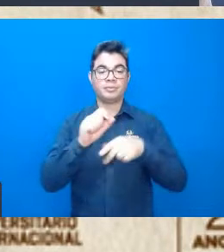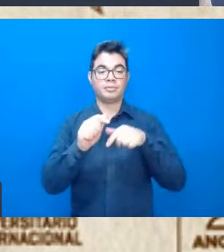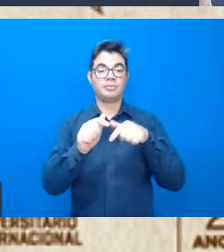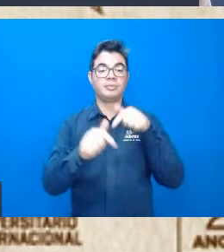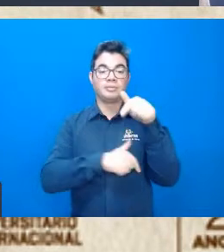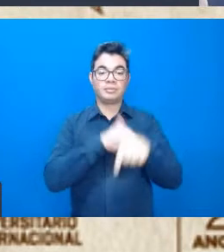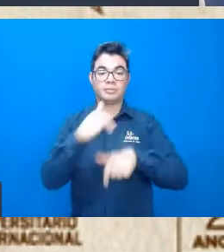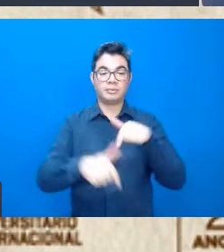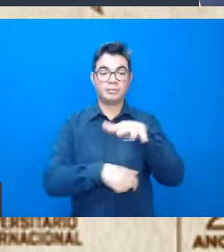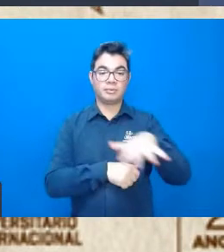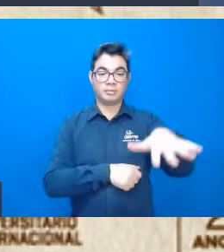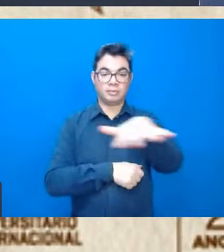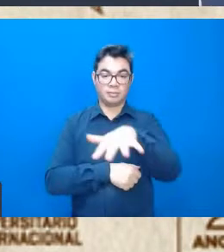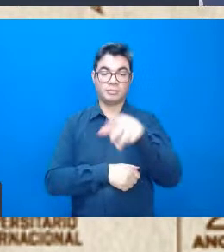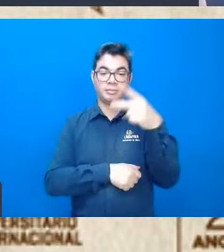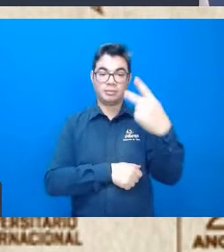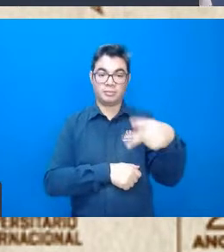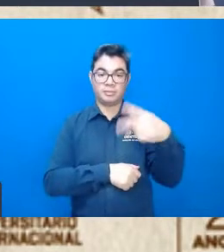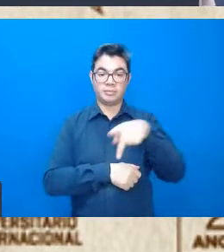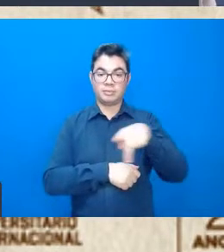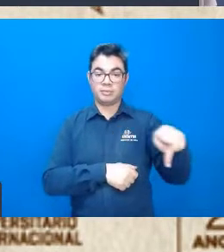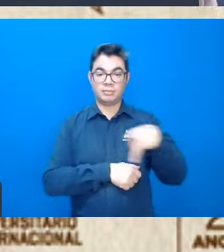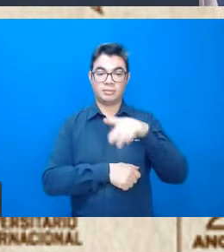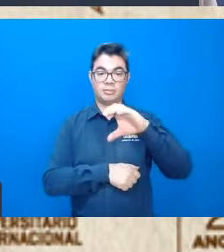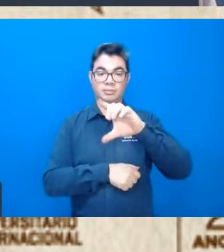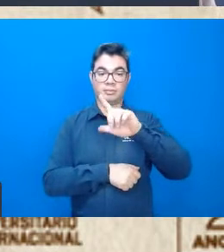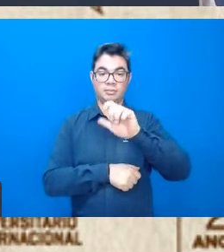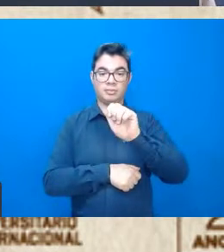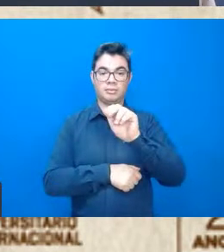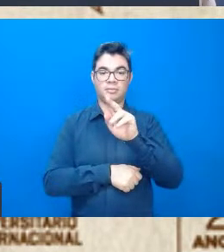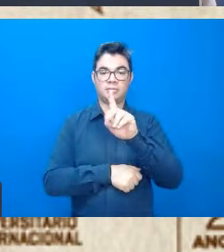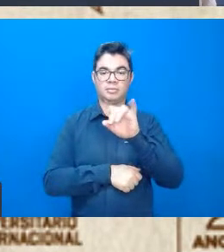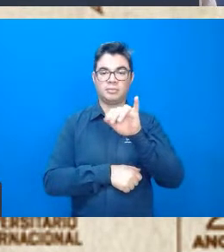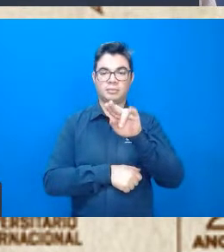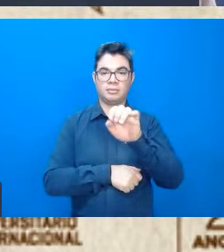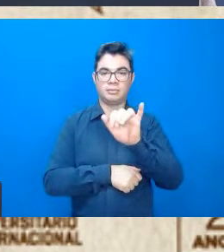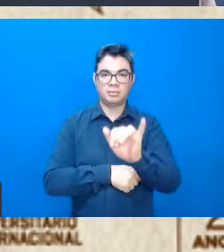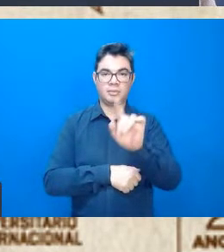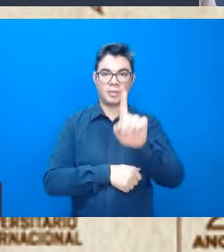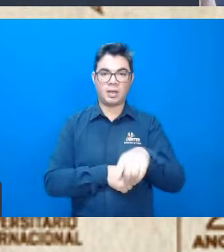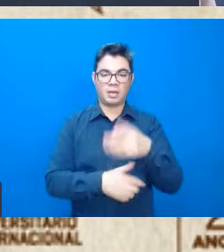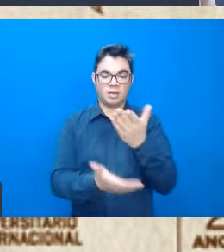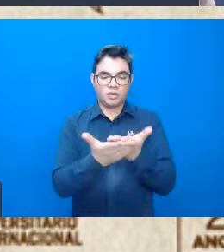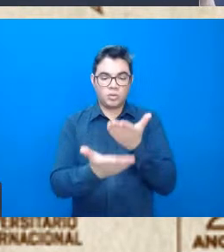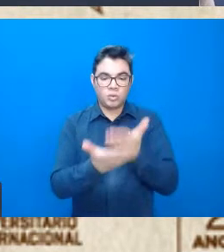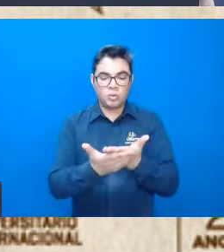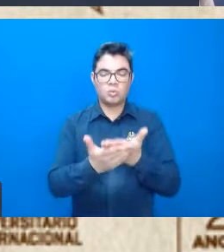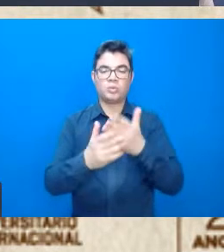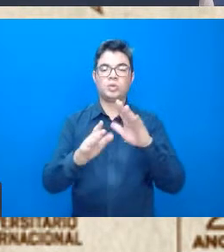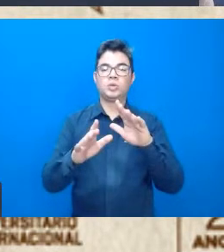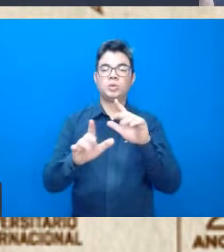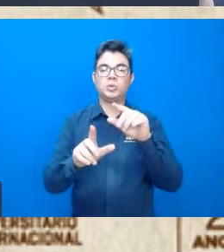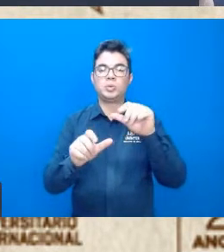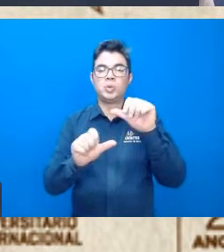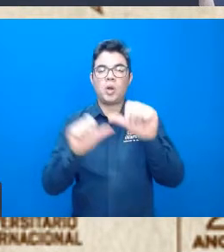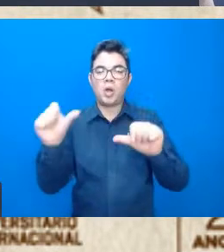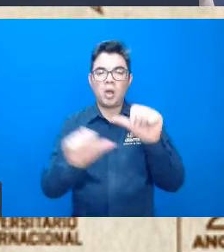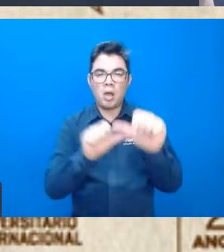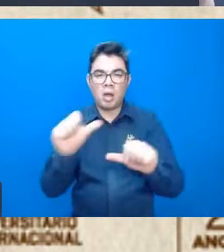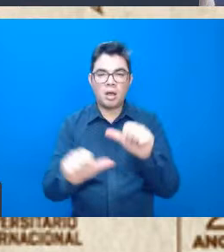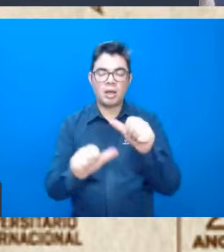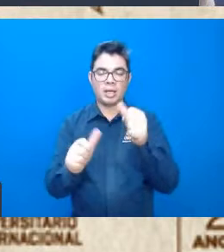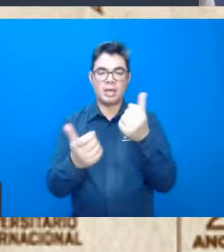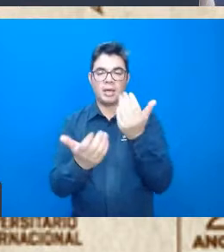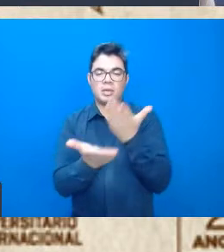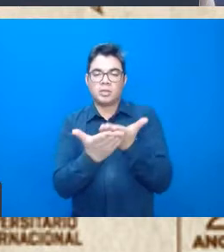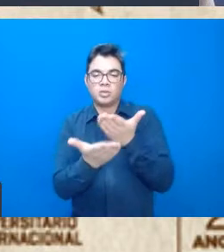Claudinei é justamente sobre, né, os estudos aí da geomorfologia, buscando aí estudar os